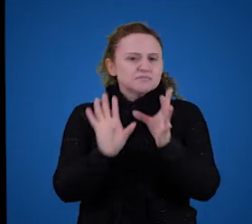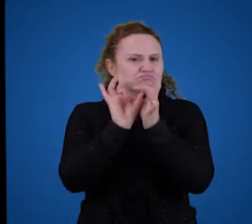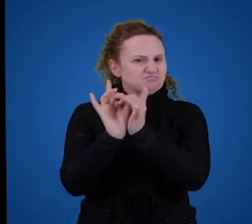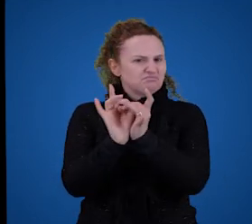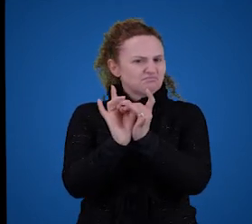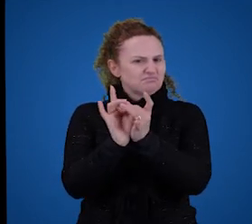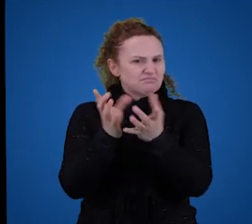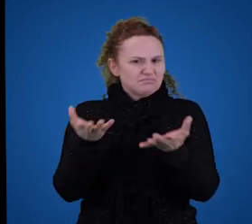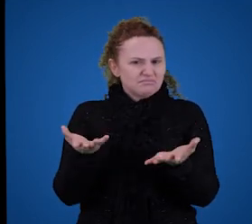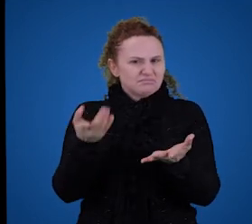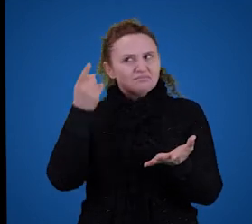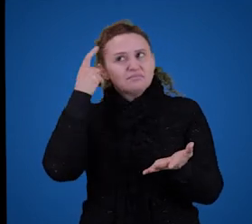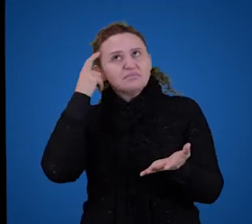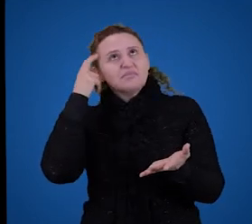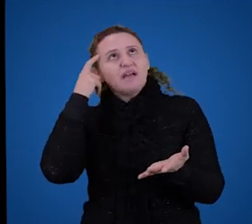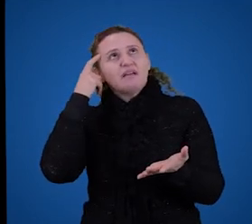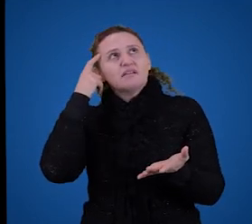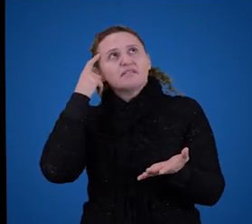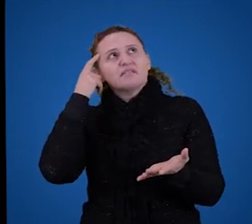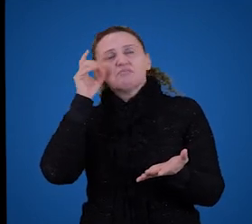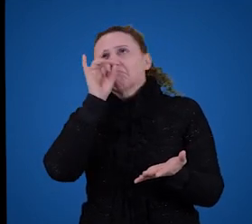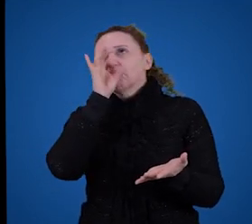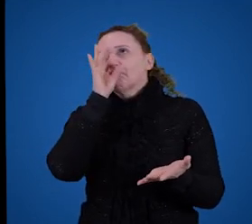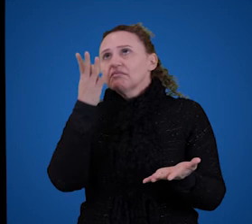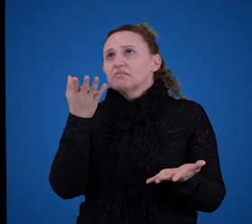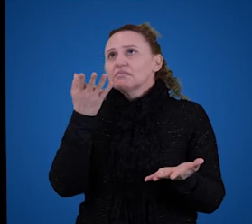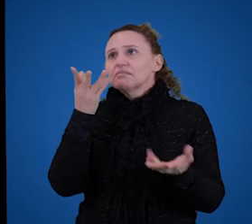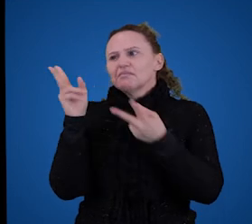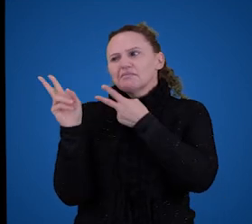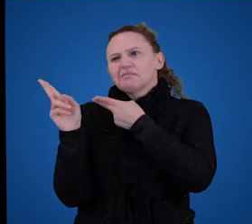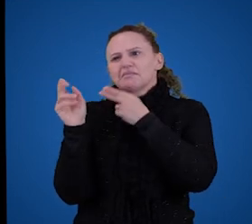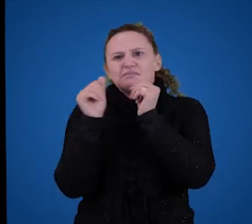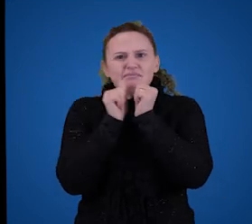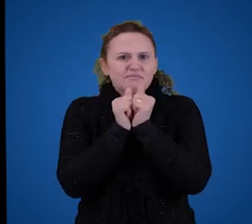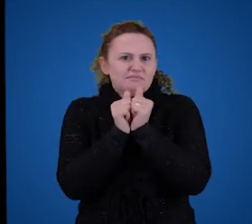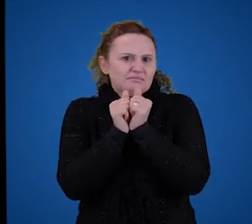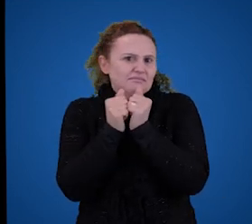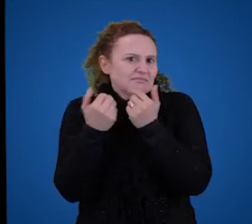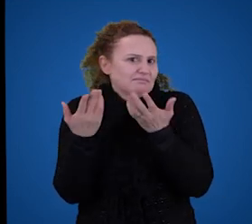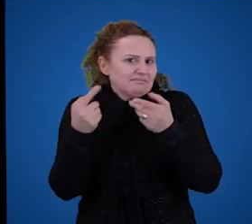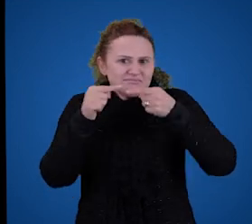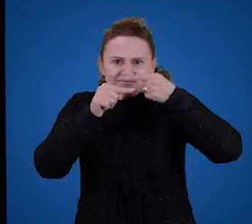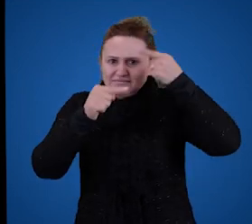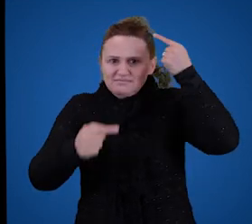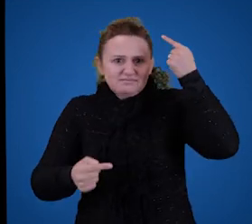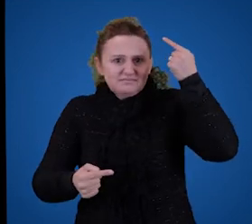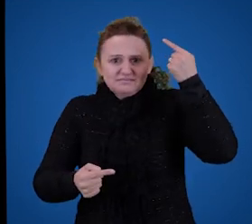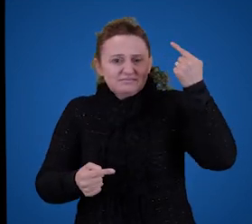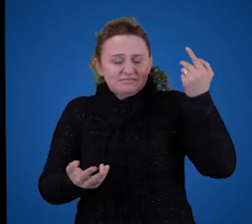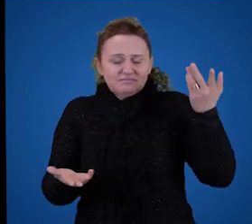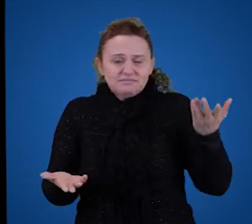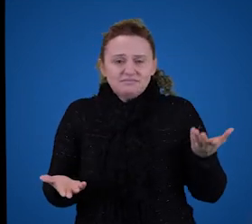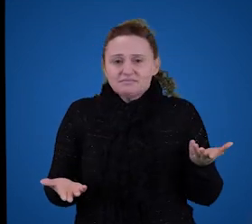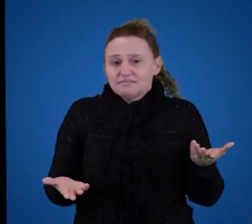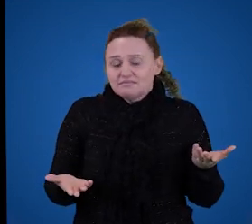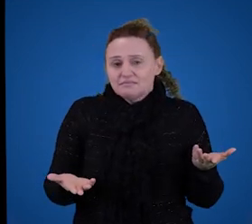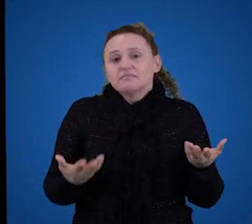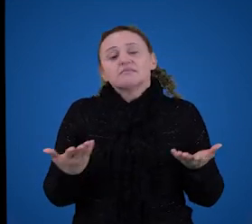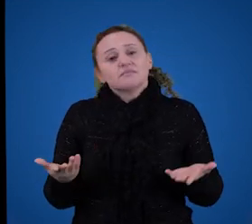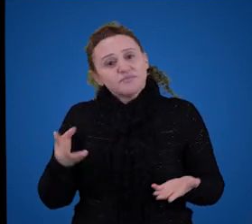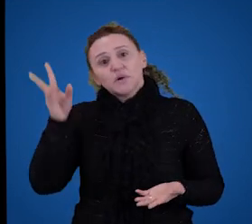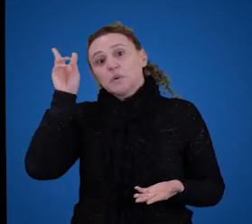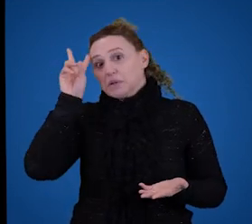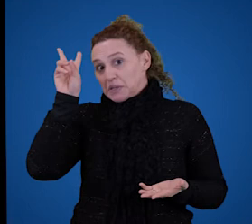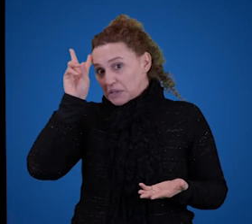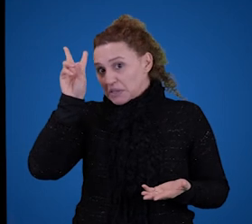tudo, nós temos ideias verdes dormem furiosamente juntas e isso parece incompreensível. Então, lembrem que